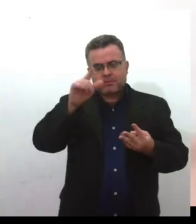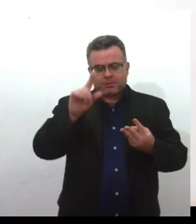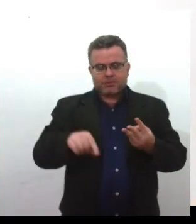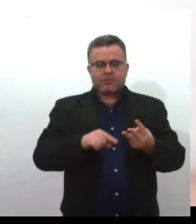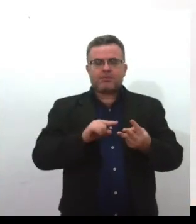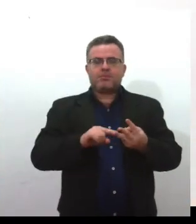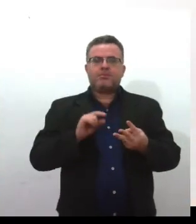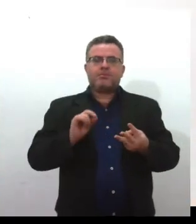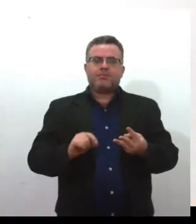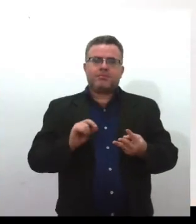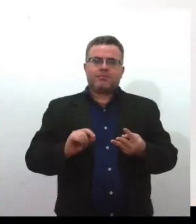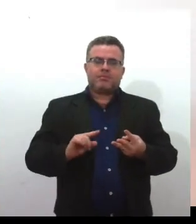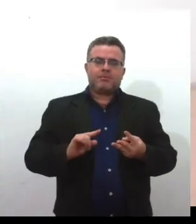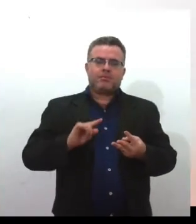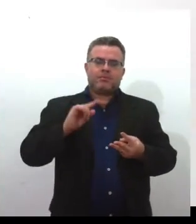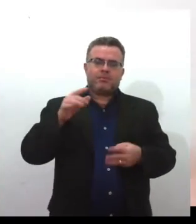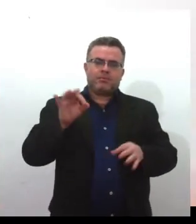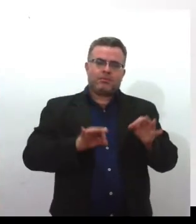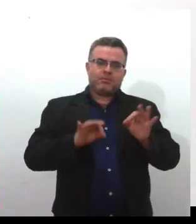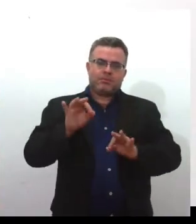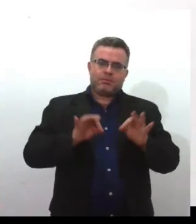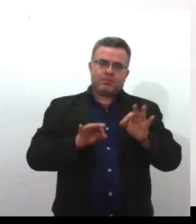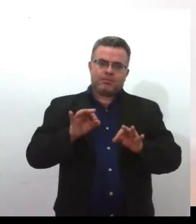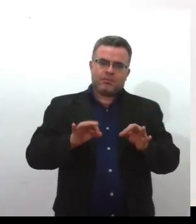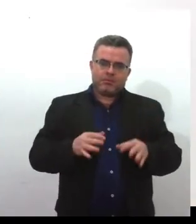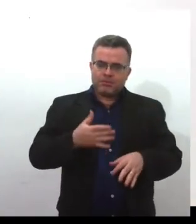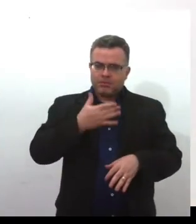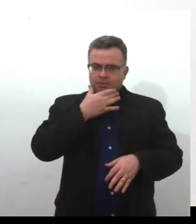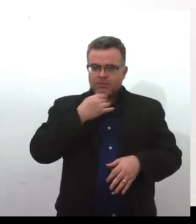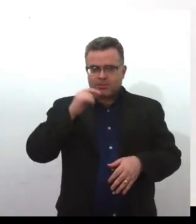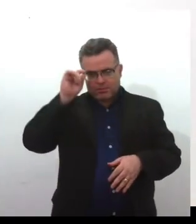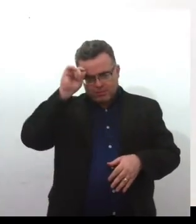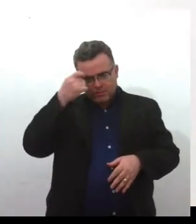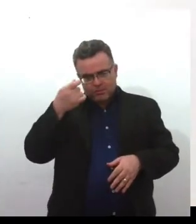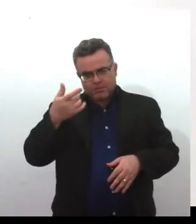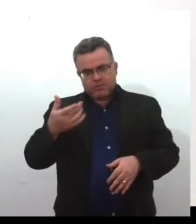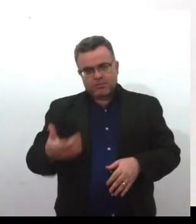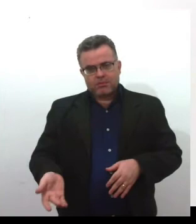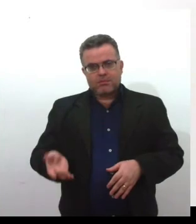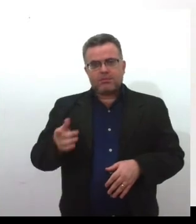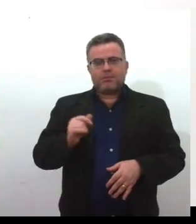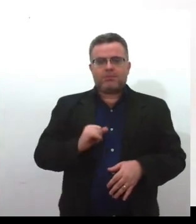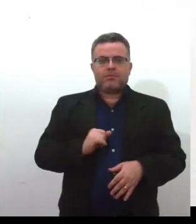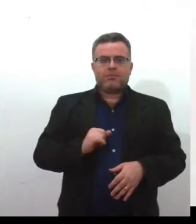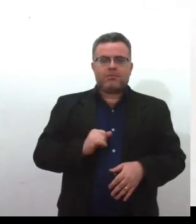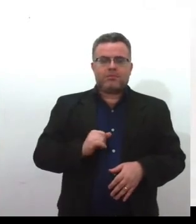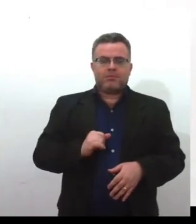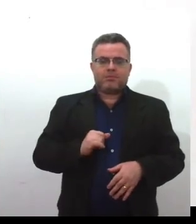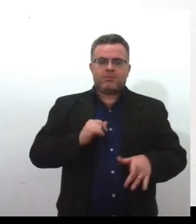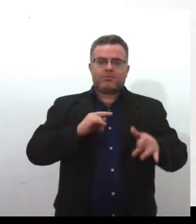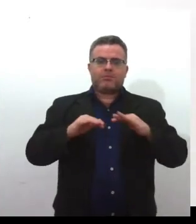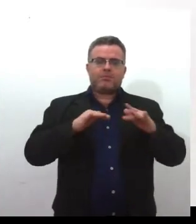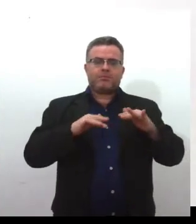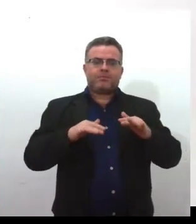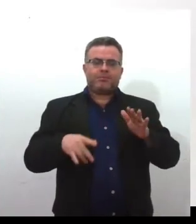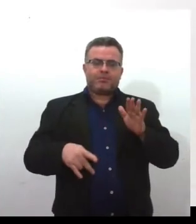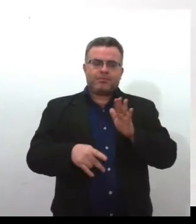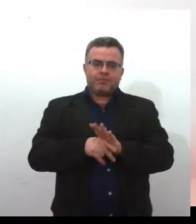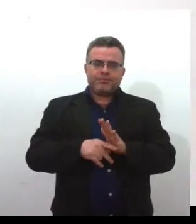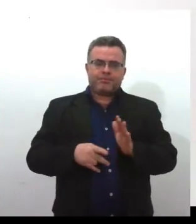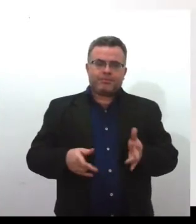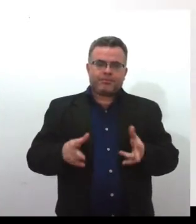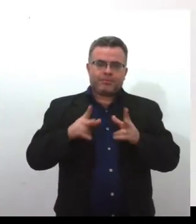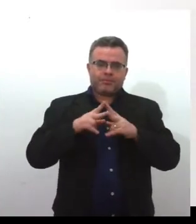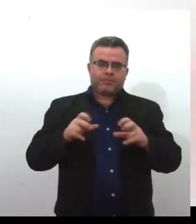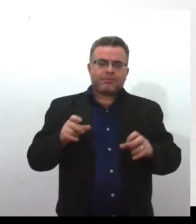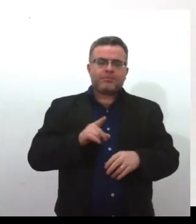parte da primeira organização de homens negros na década de 20, criada em Florianópolis. Então,